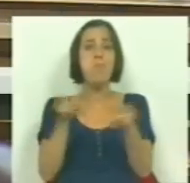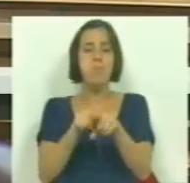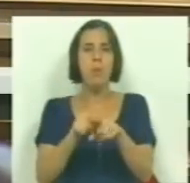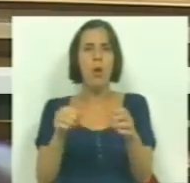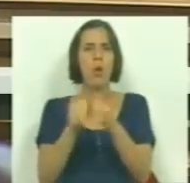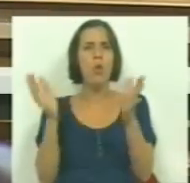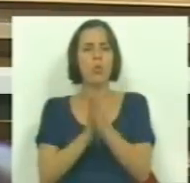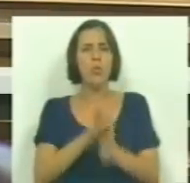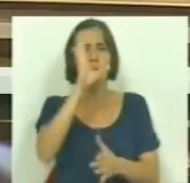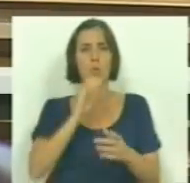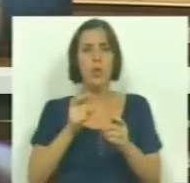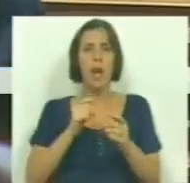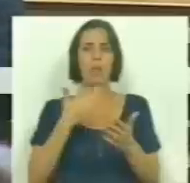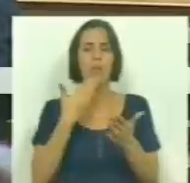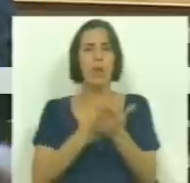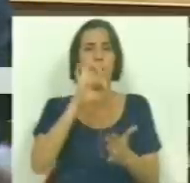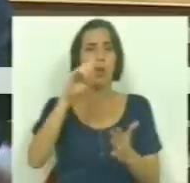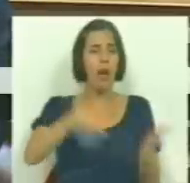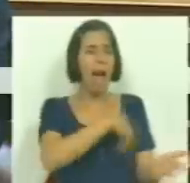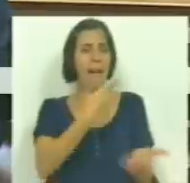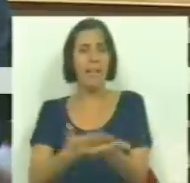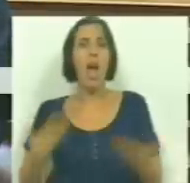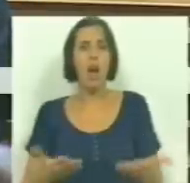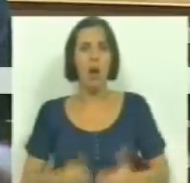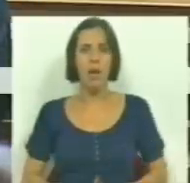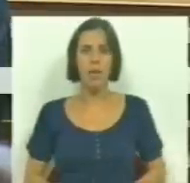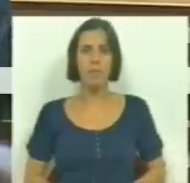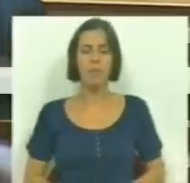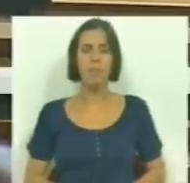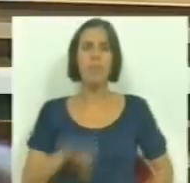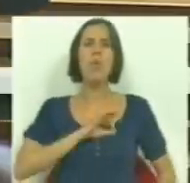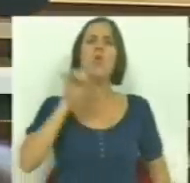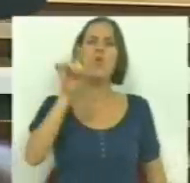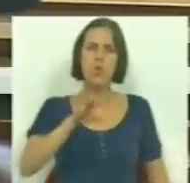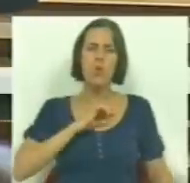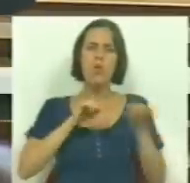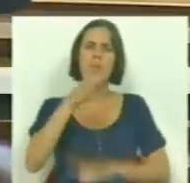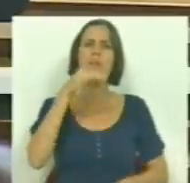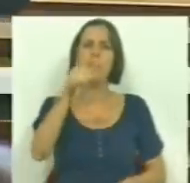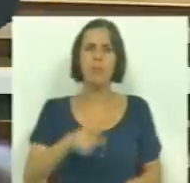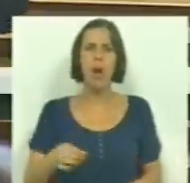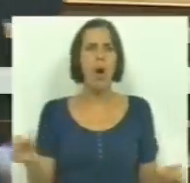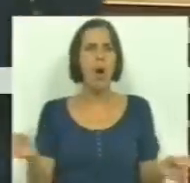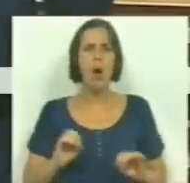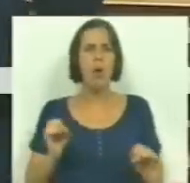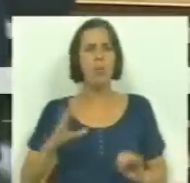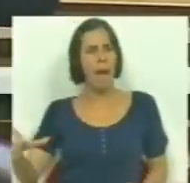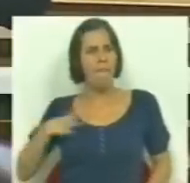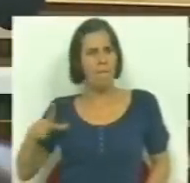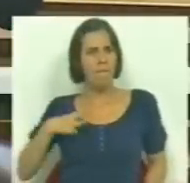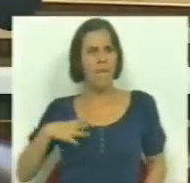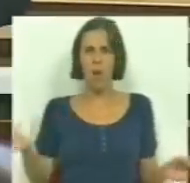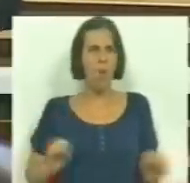a tudo o que o Estado encaixou de 1989 para agora? Que vergonha! Os senhores deputados não têm algum embaraço,